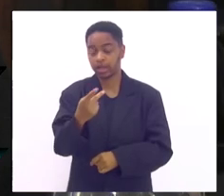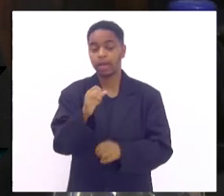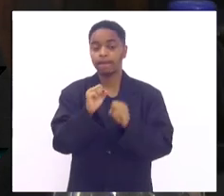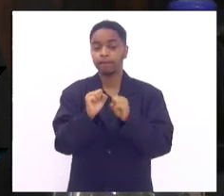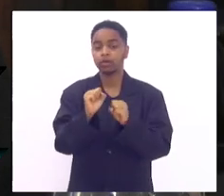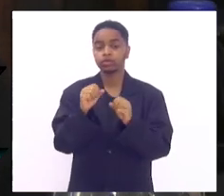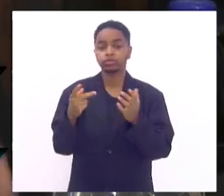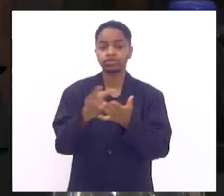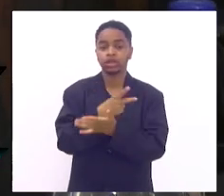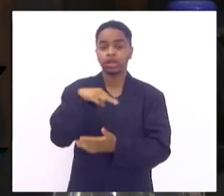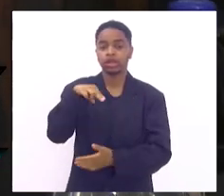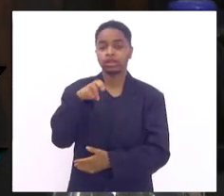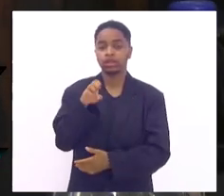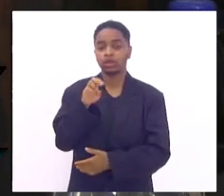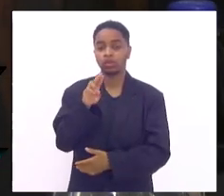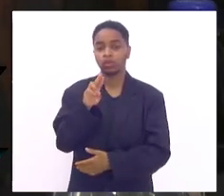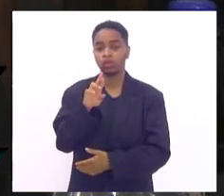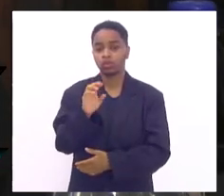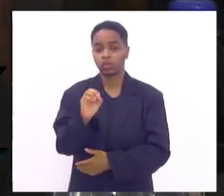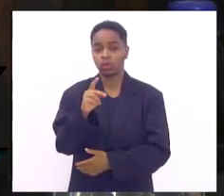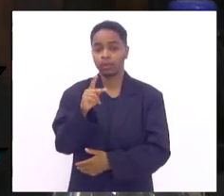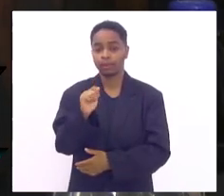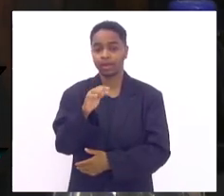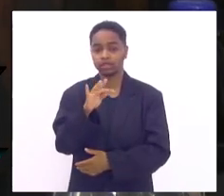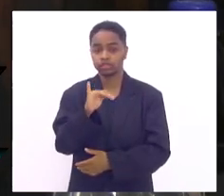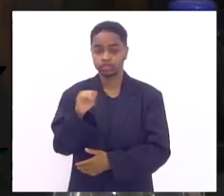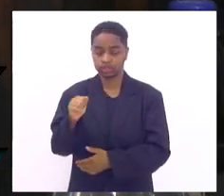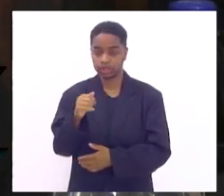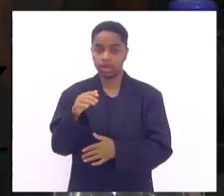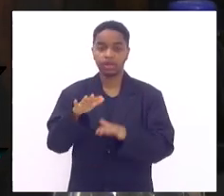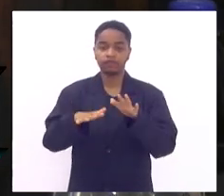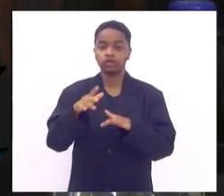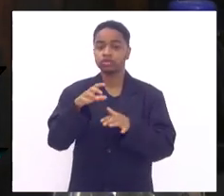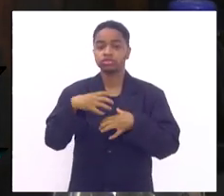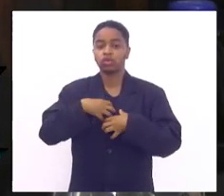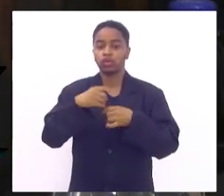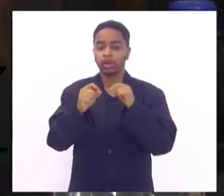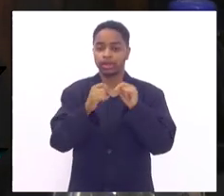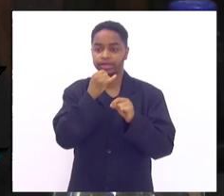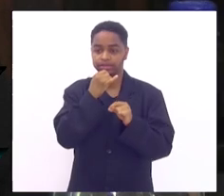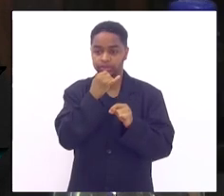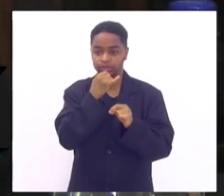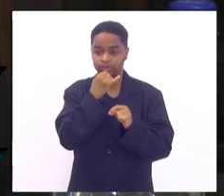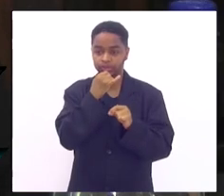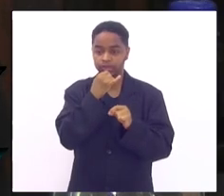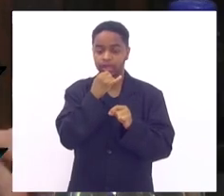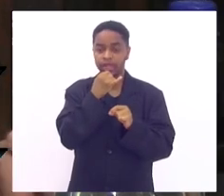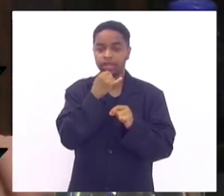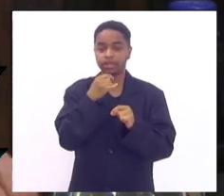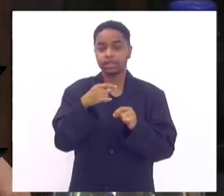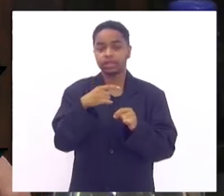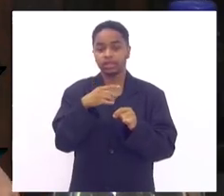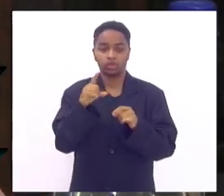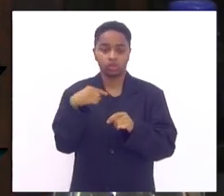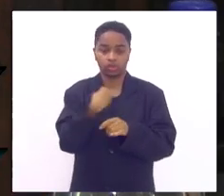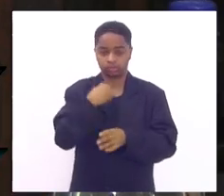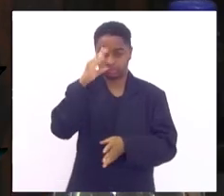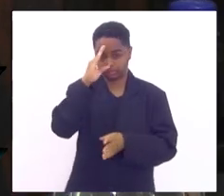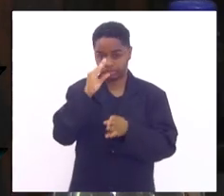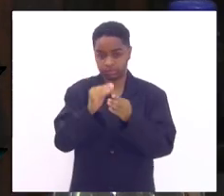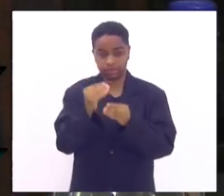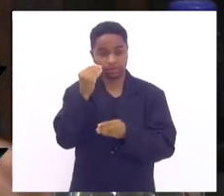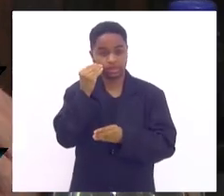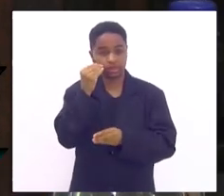neuropatia essa neuropatia inicialmente é sensitiva é como se nós pegássemos a bainha dos nervos periféricos que a gente poderia entendê-los melhores